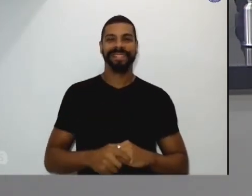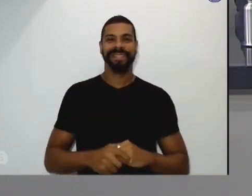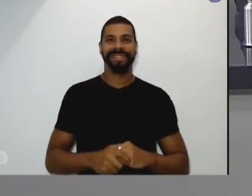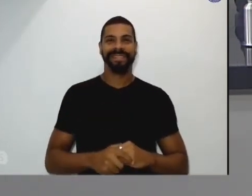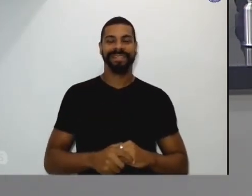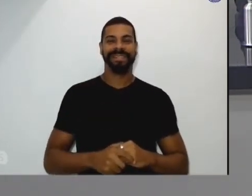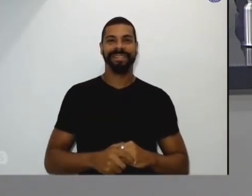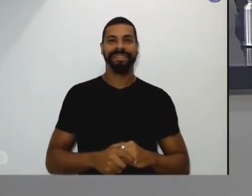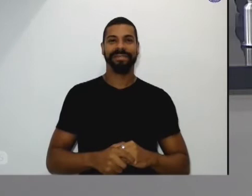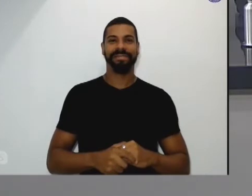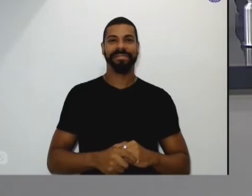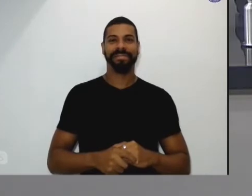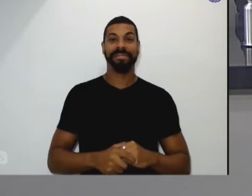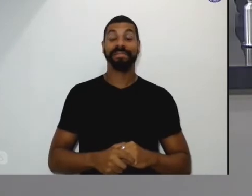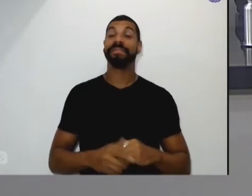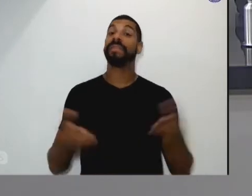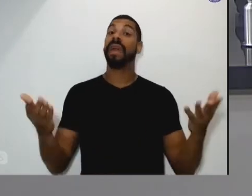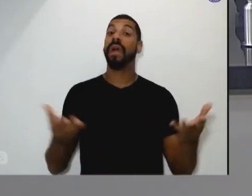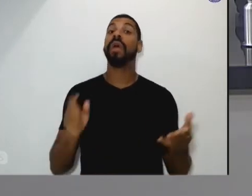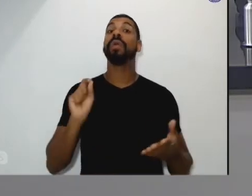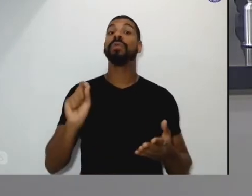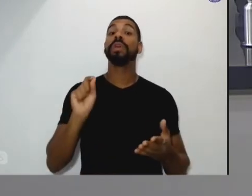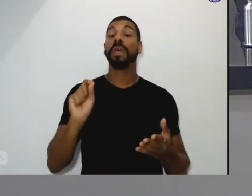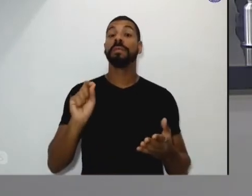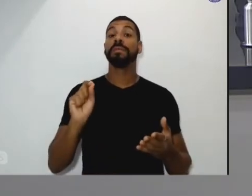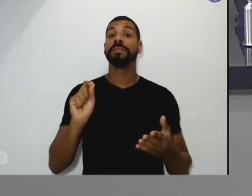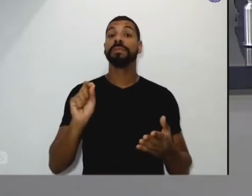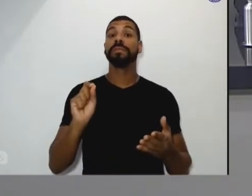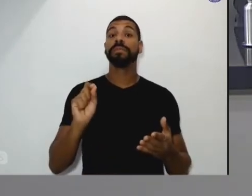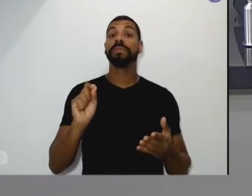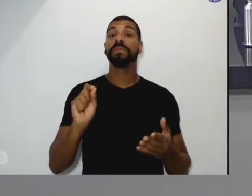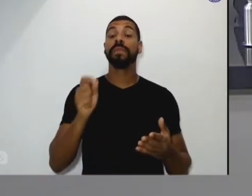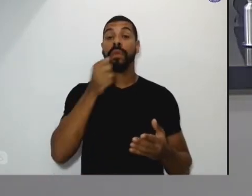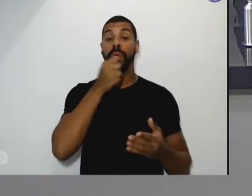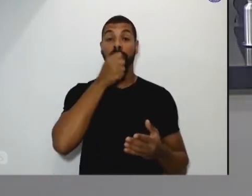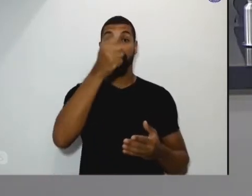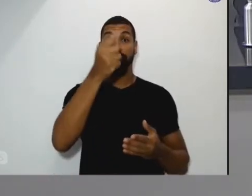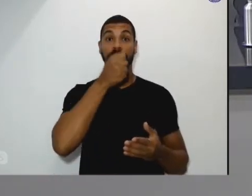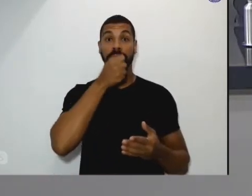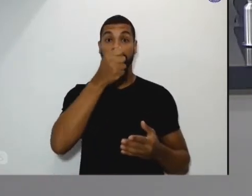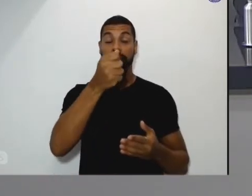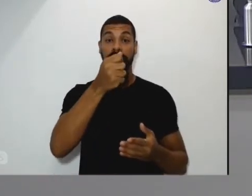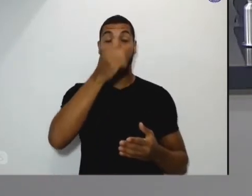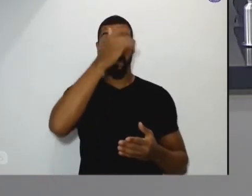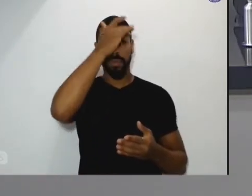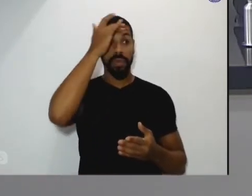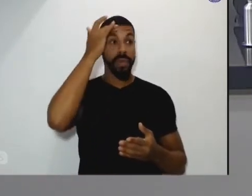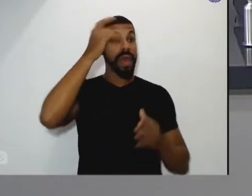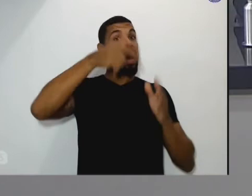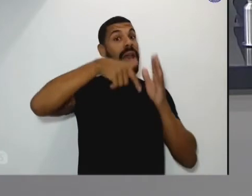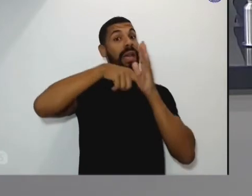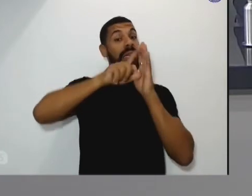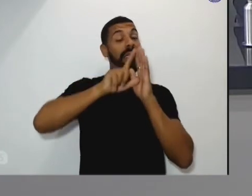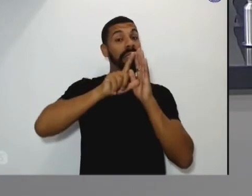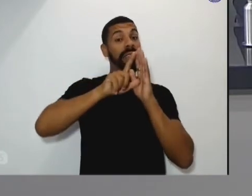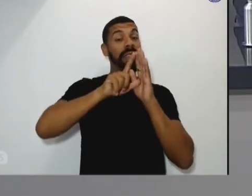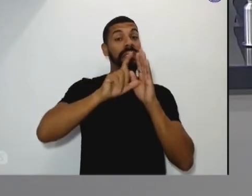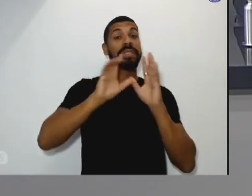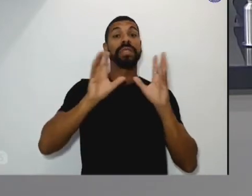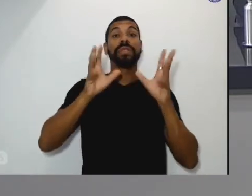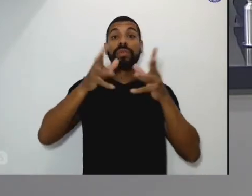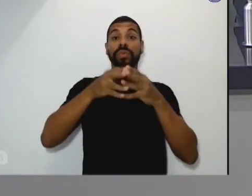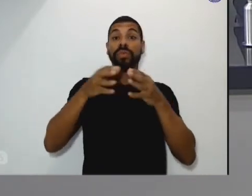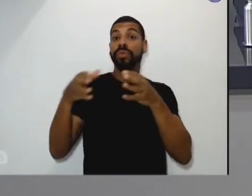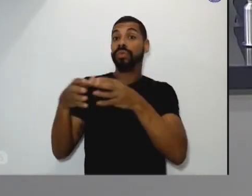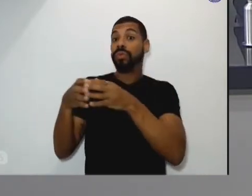agora acontece da seguinte forma os microfones serão abertos antes de abrir o microfone a toda a comunidade